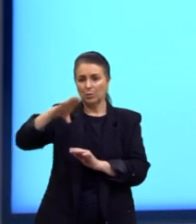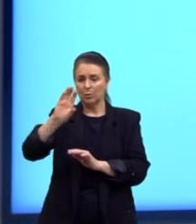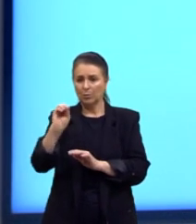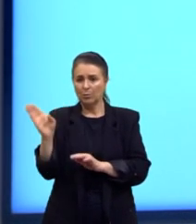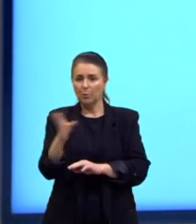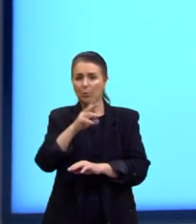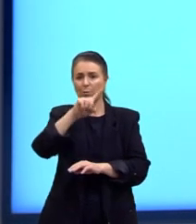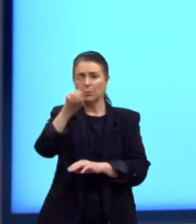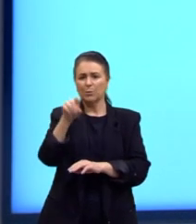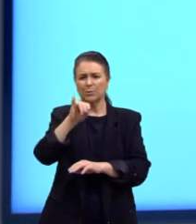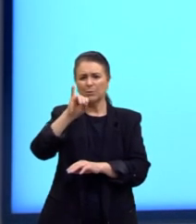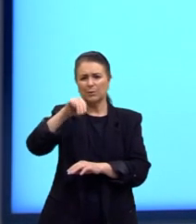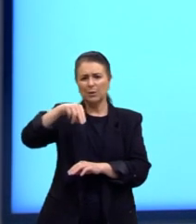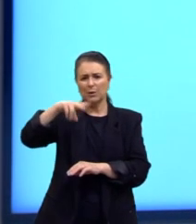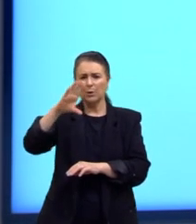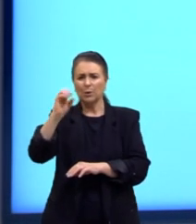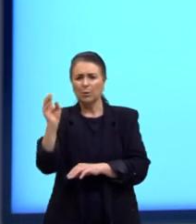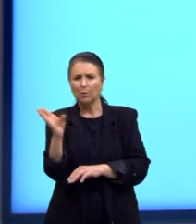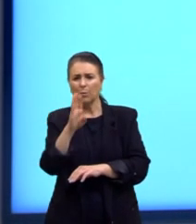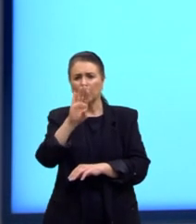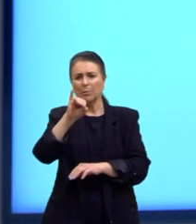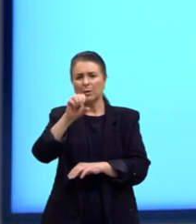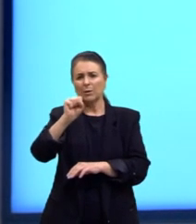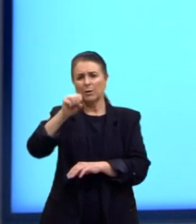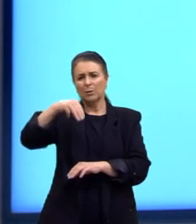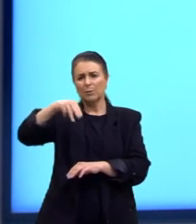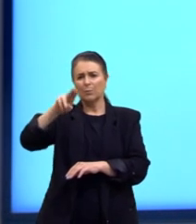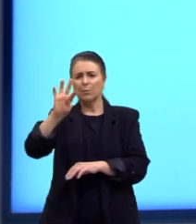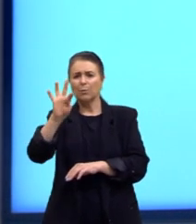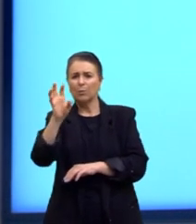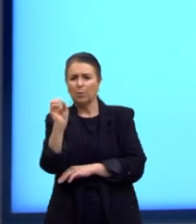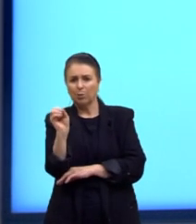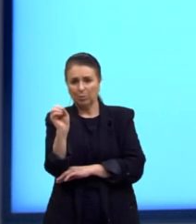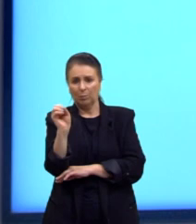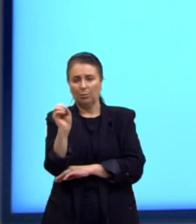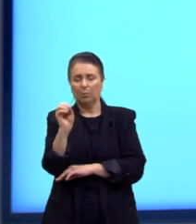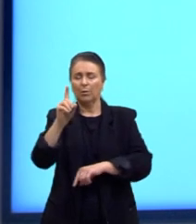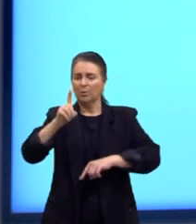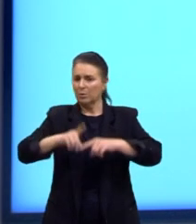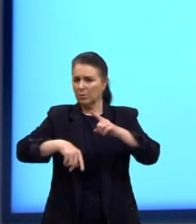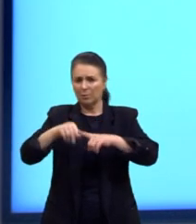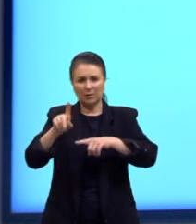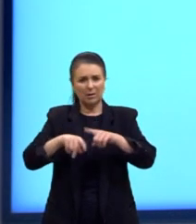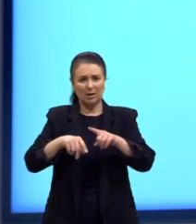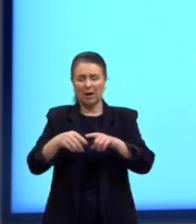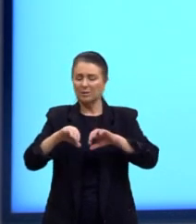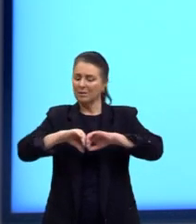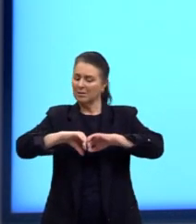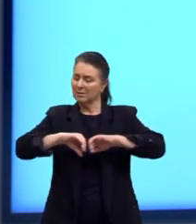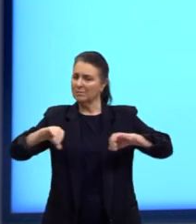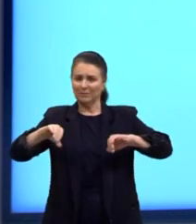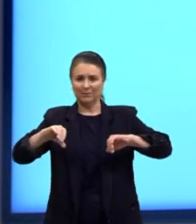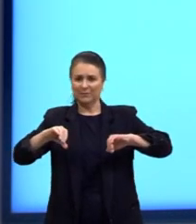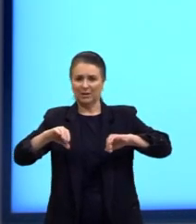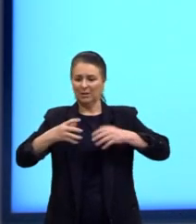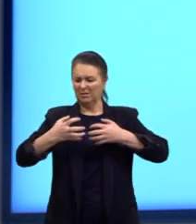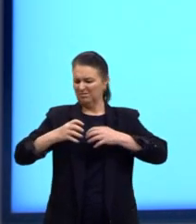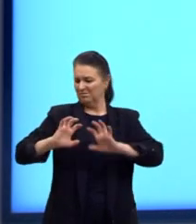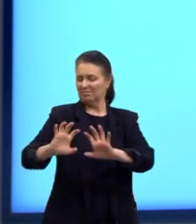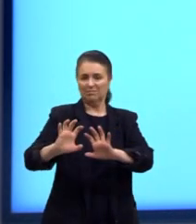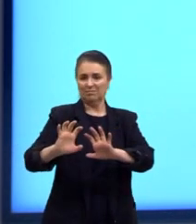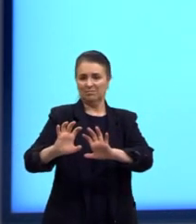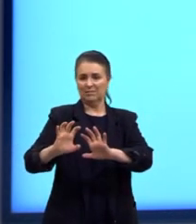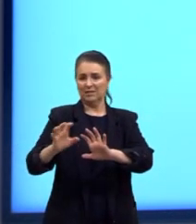bismuto. Então, esses são os materiais, né? Que não querem... Vai haver, então, essa repulsão em relação ao